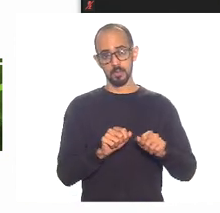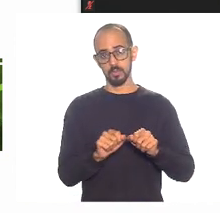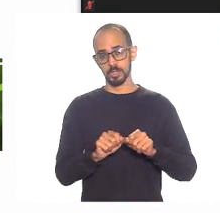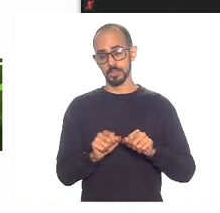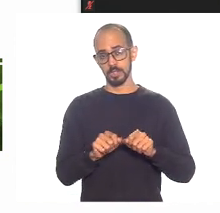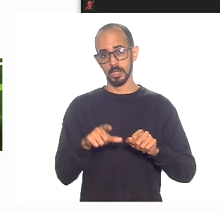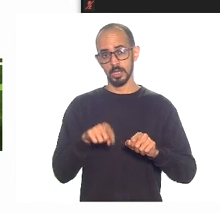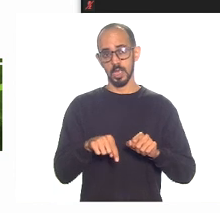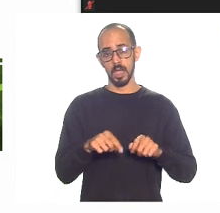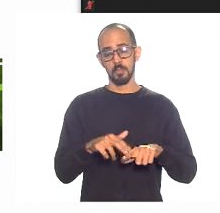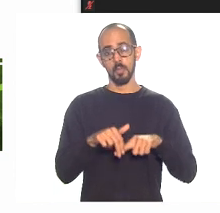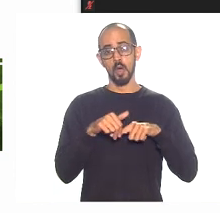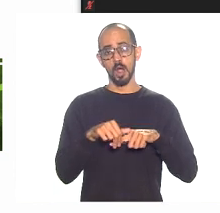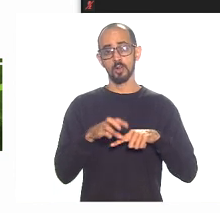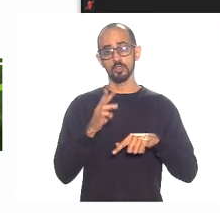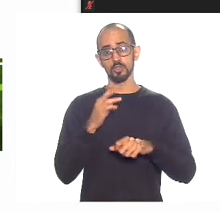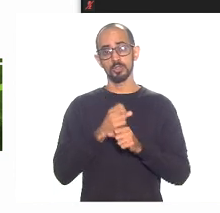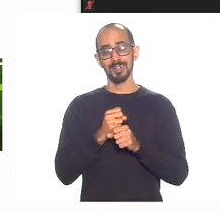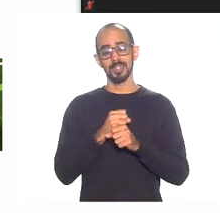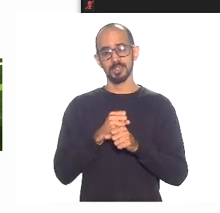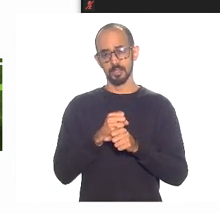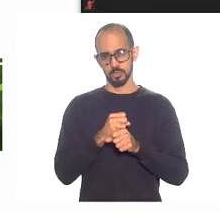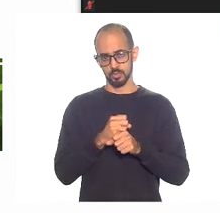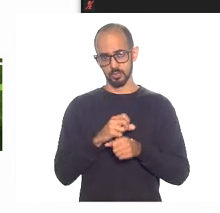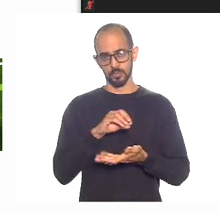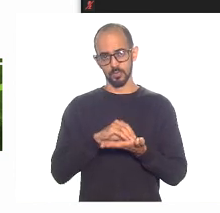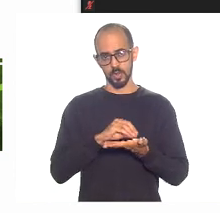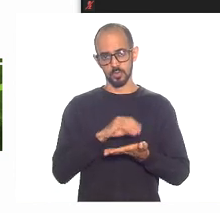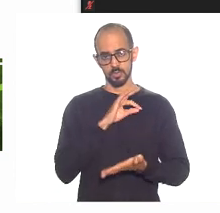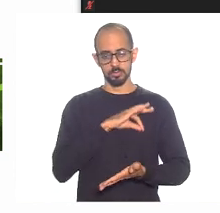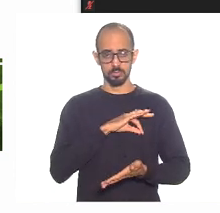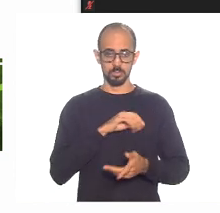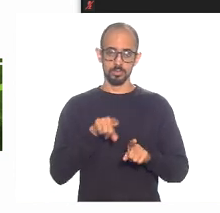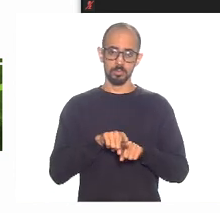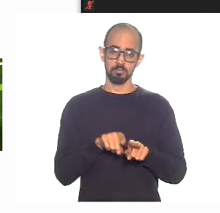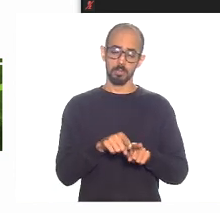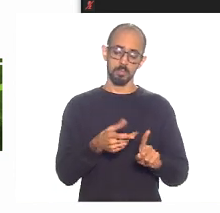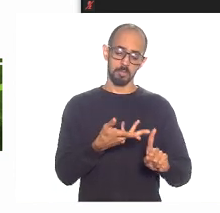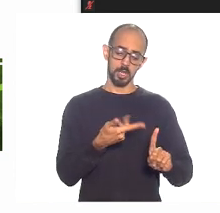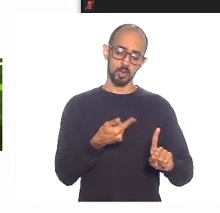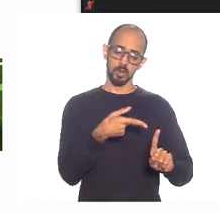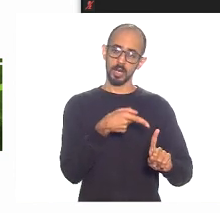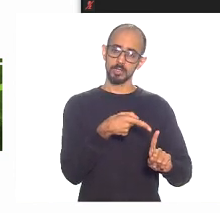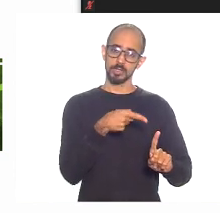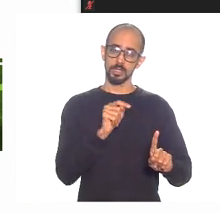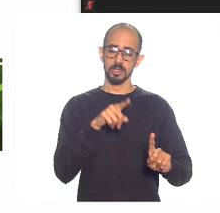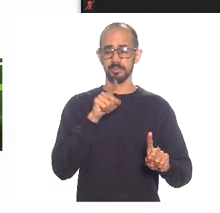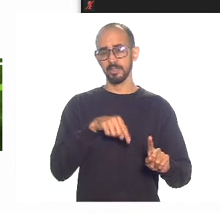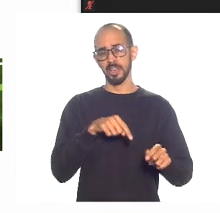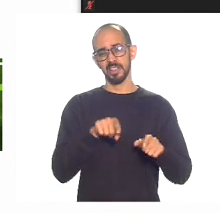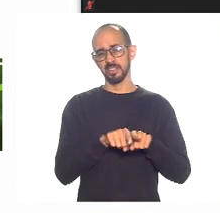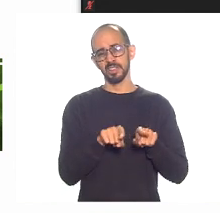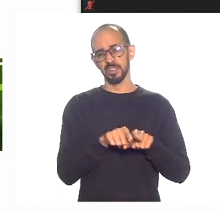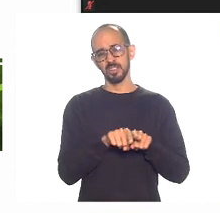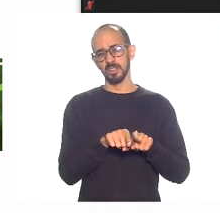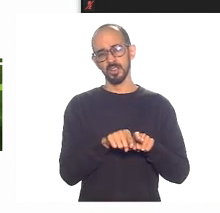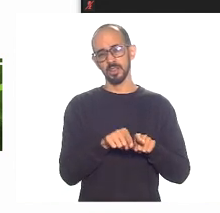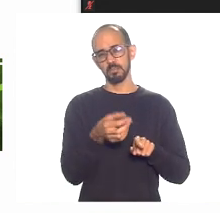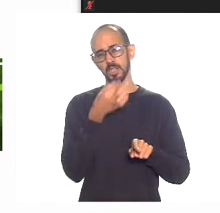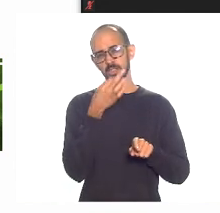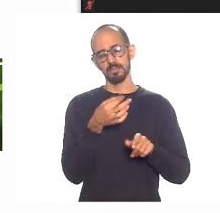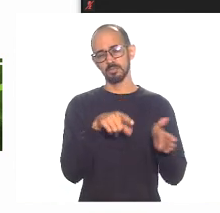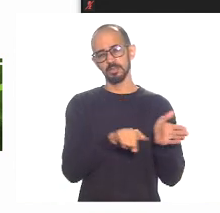triênio, tem essa questão, quer dizer, da meritocracia, que é também muito criticada, acho que corretamente.